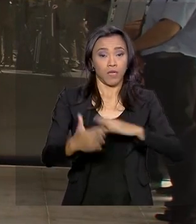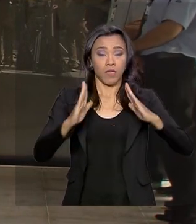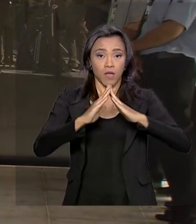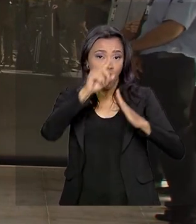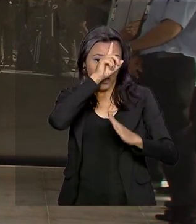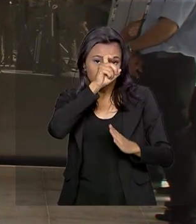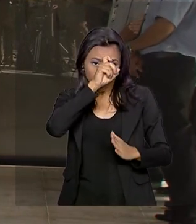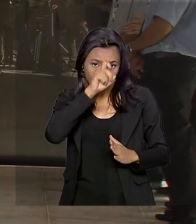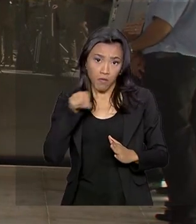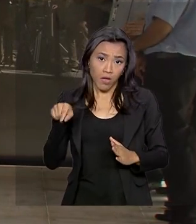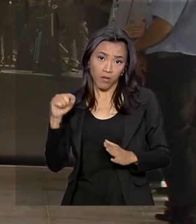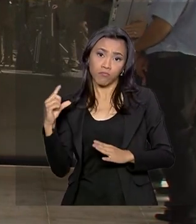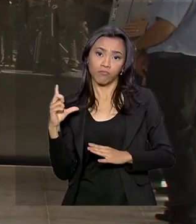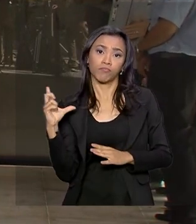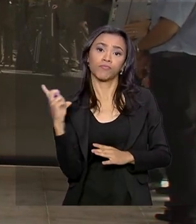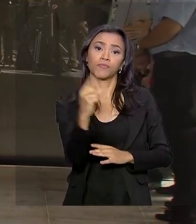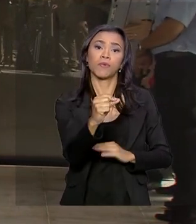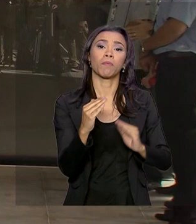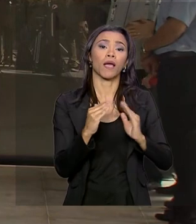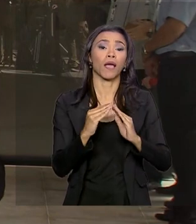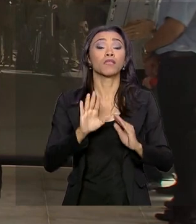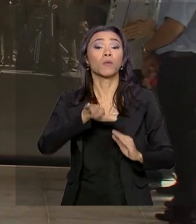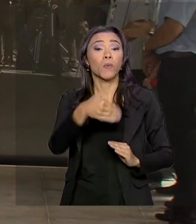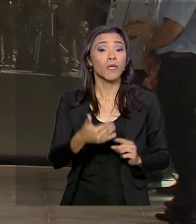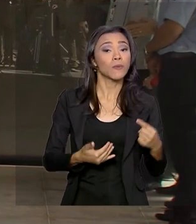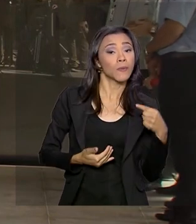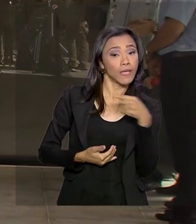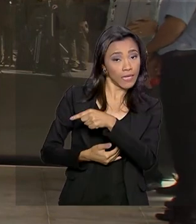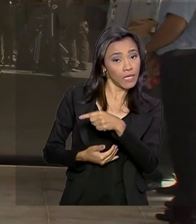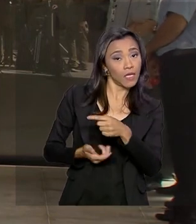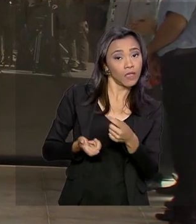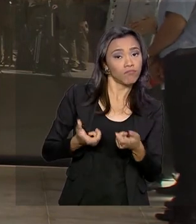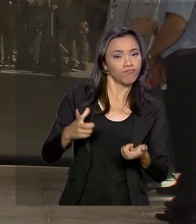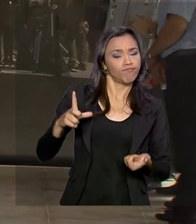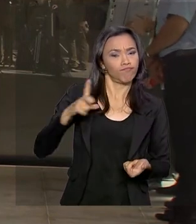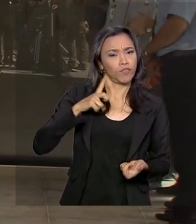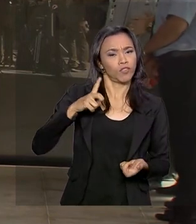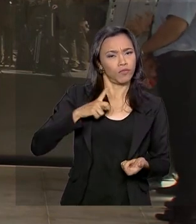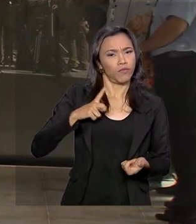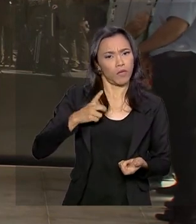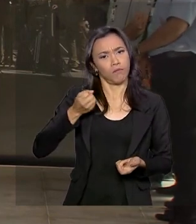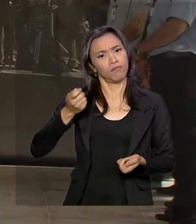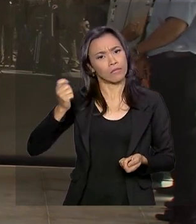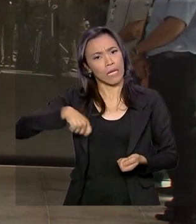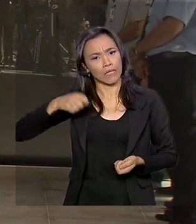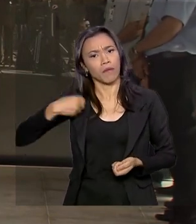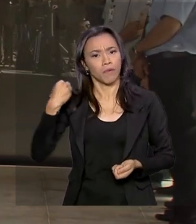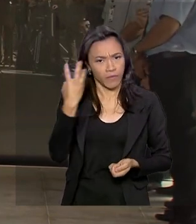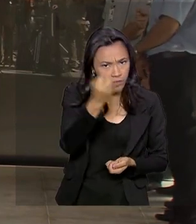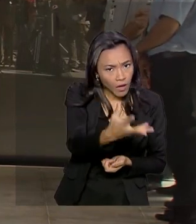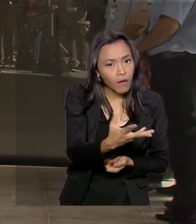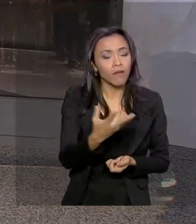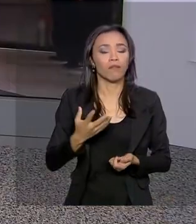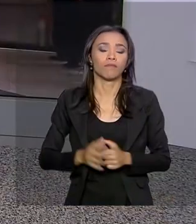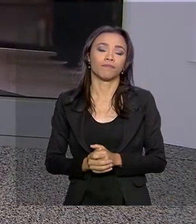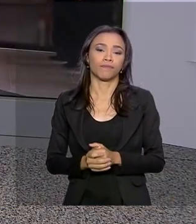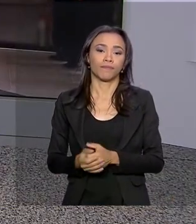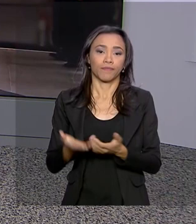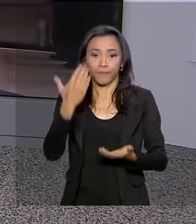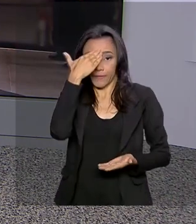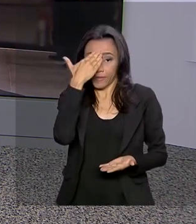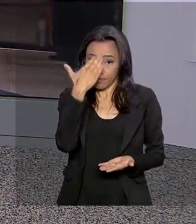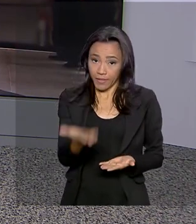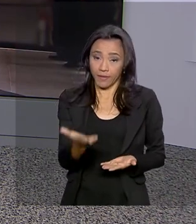paciente irá acontecer apenas quando Jair Bolsonaro tiver condições de realizar esta viagem. Renata. Obrigada pelas